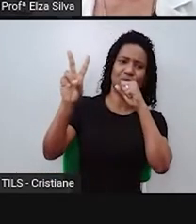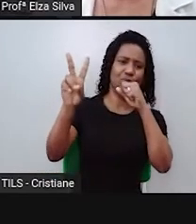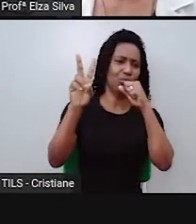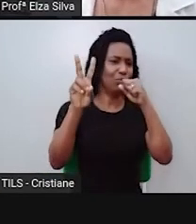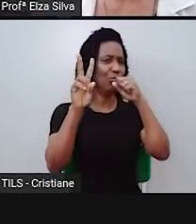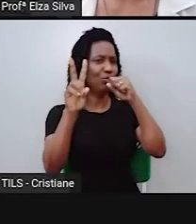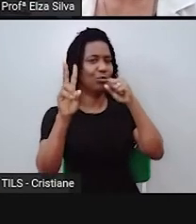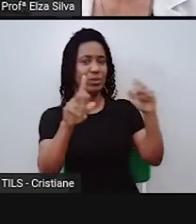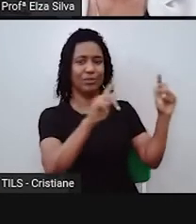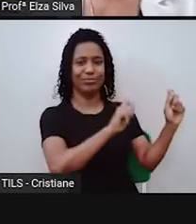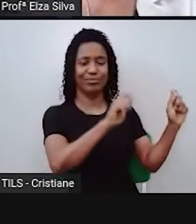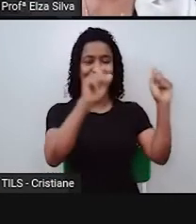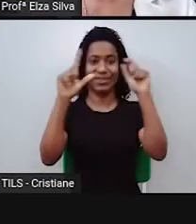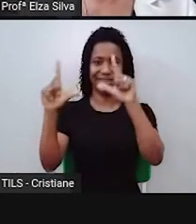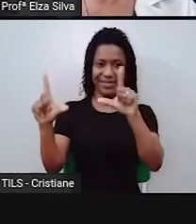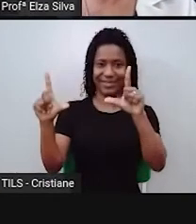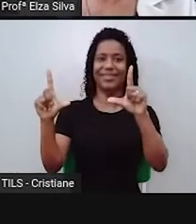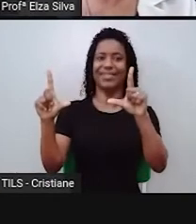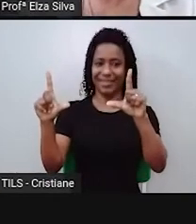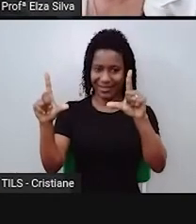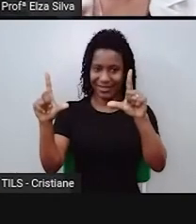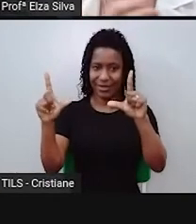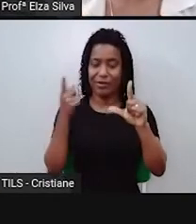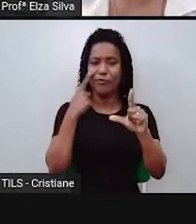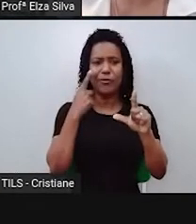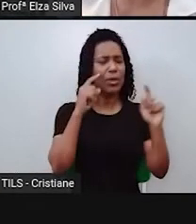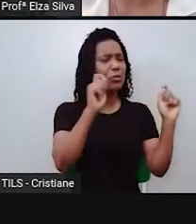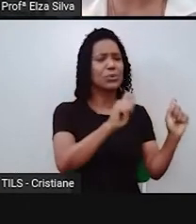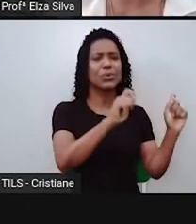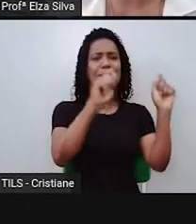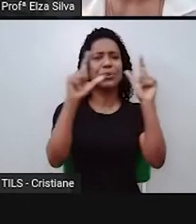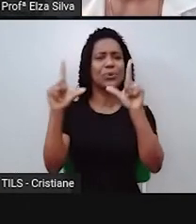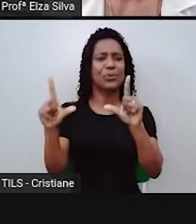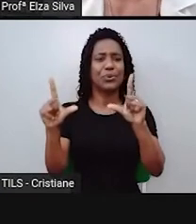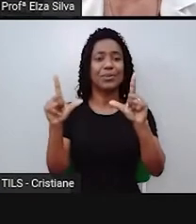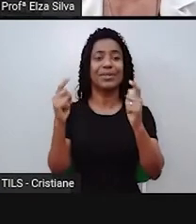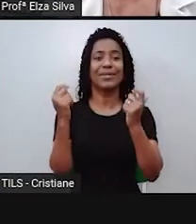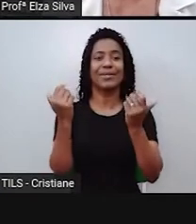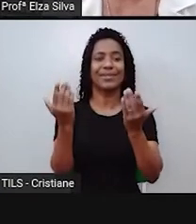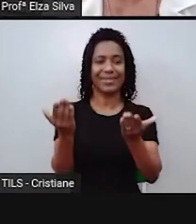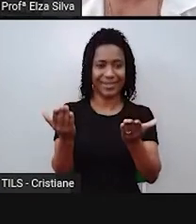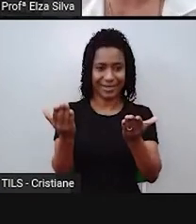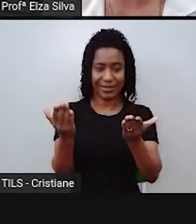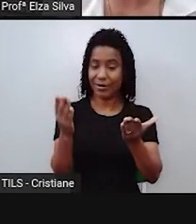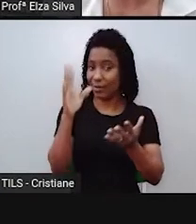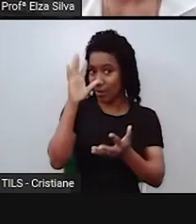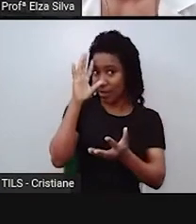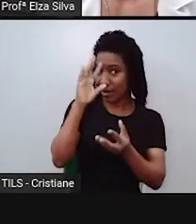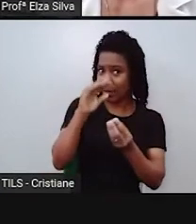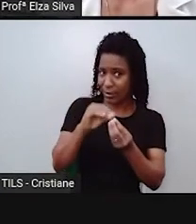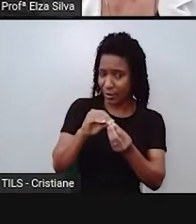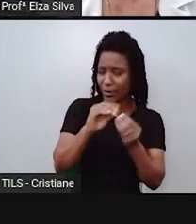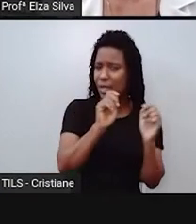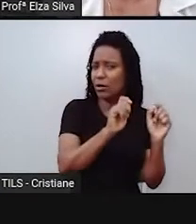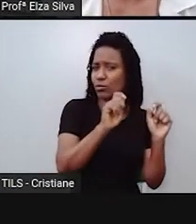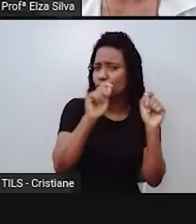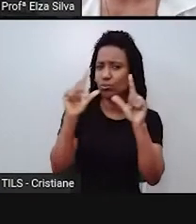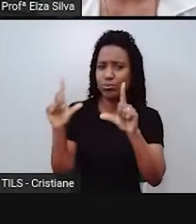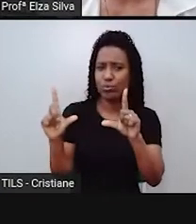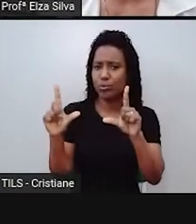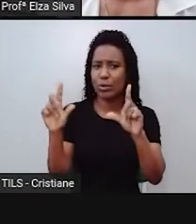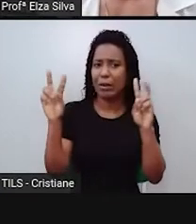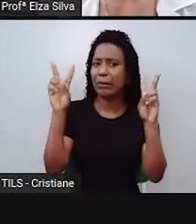é um slogan? Precisamos entender isso aqui primeiro, para depois voltarmos à compreensão do meme de Donald